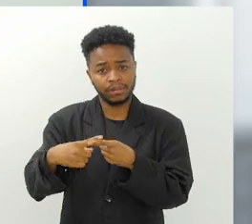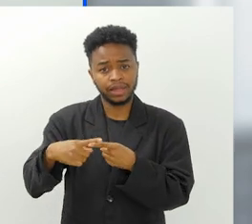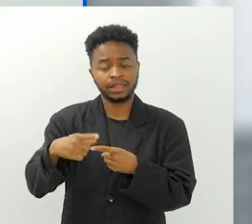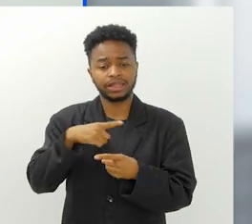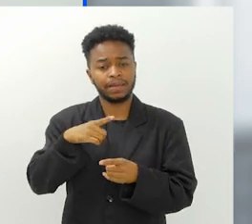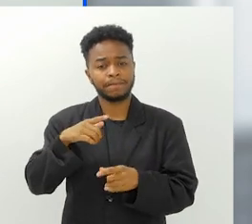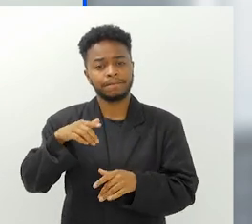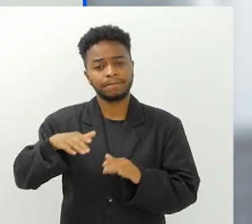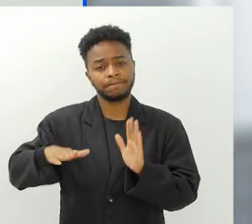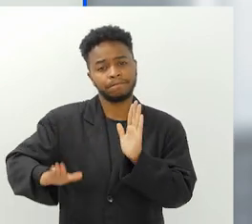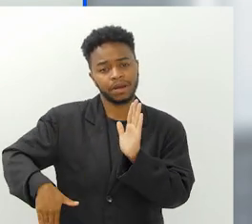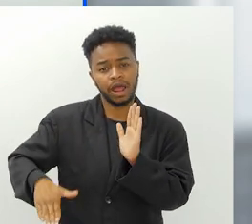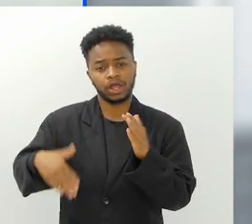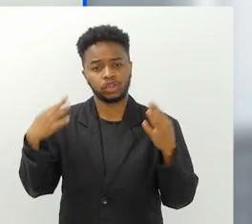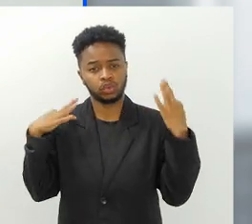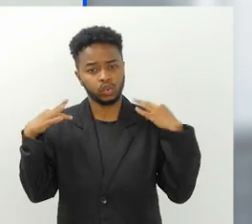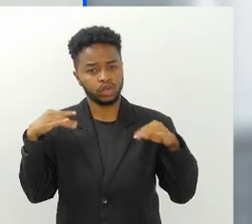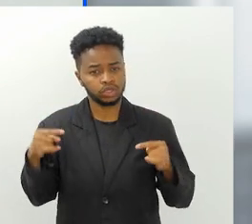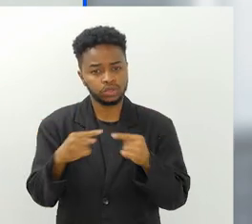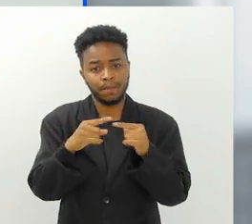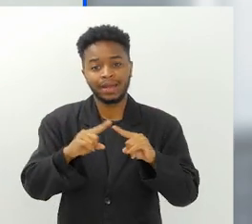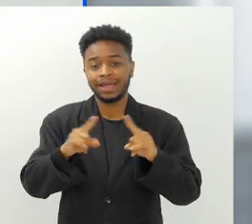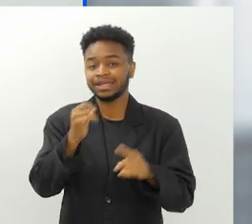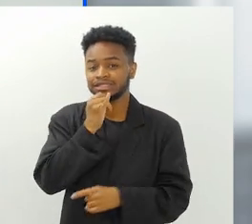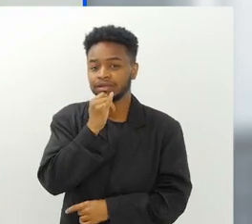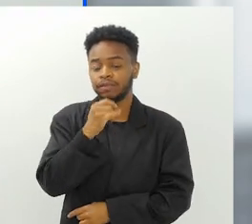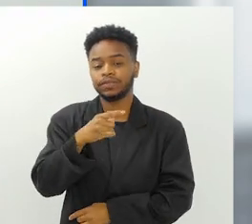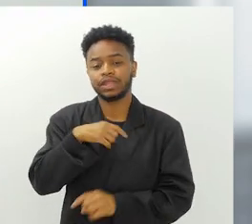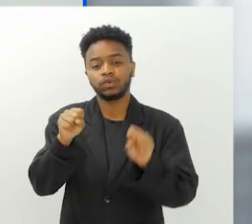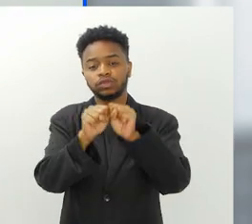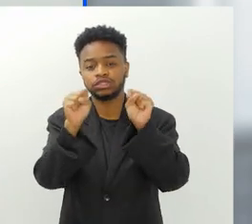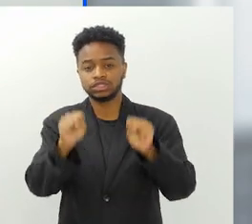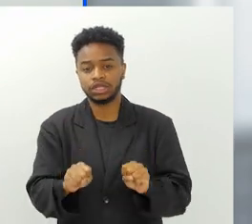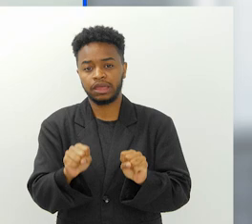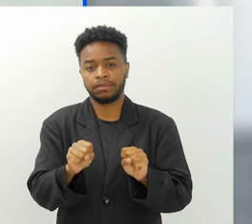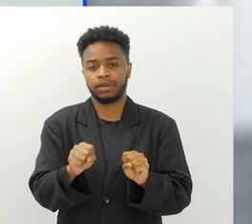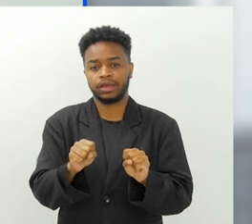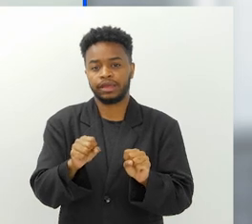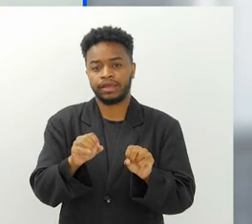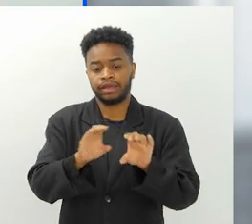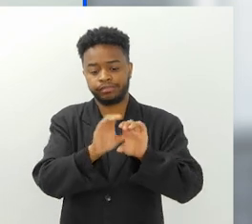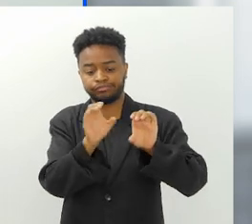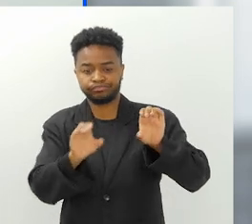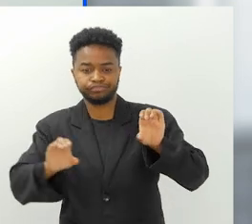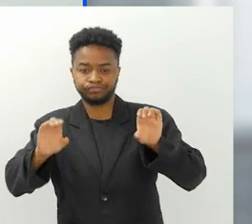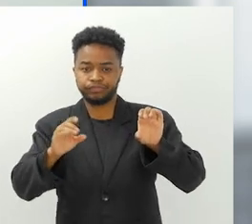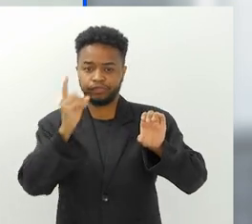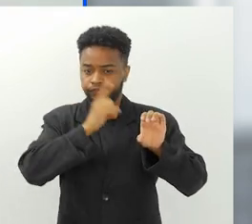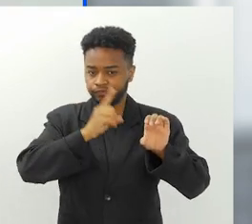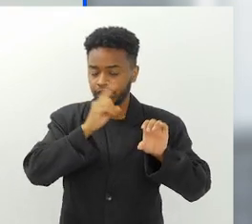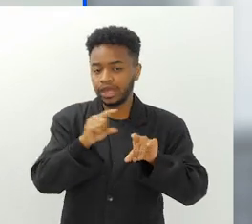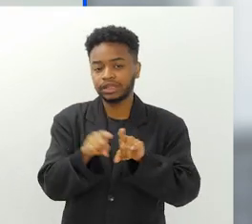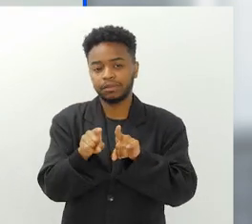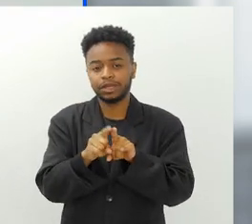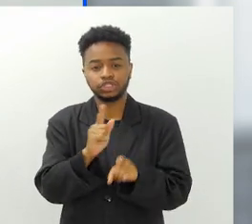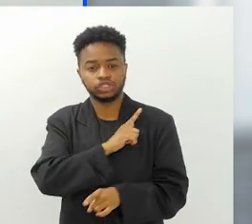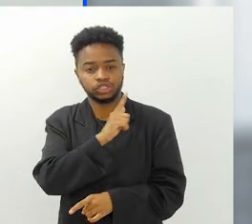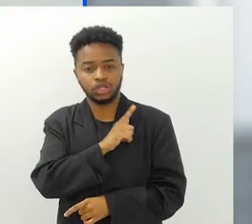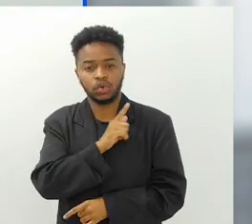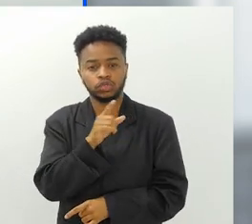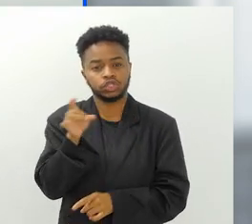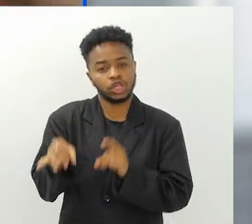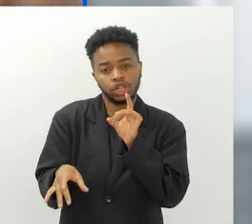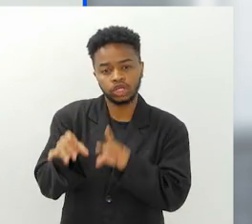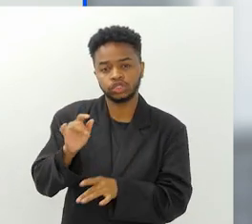em muitas praias turísticas. Mas também é, por exemplo, um sistema de saneamento básico mal gerido, um sistema de gestão de resíduos mal